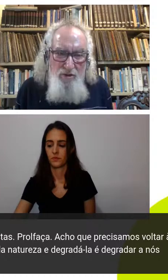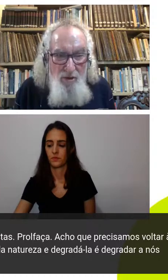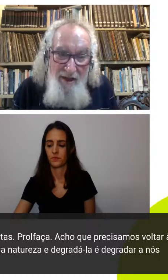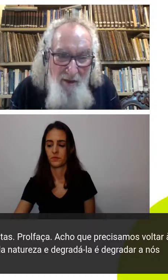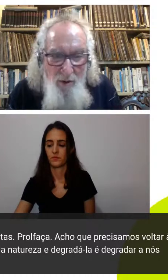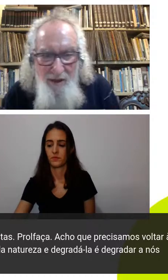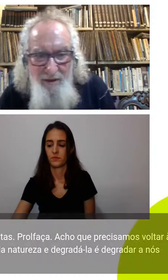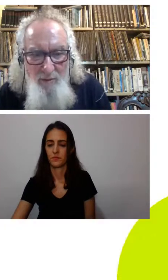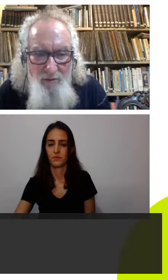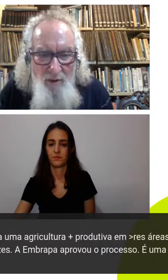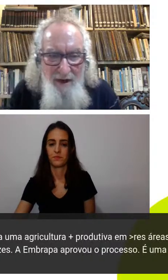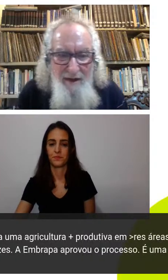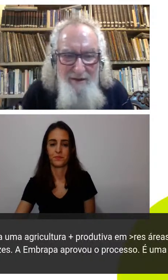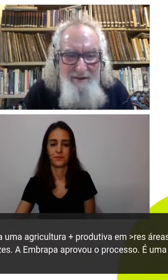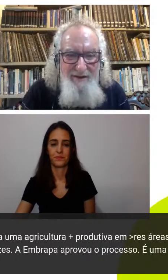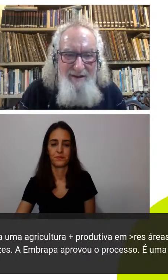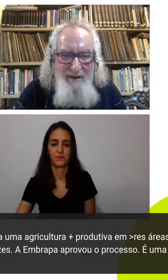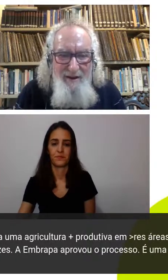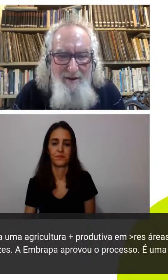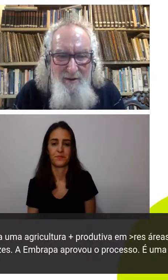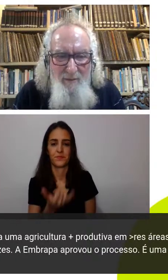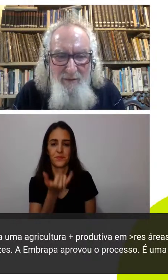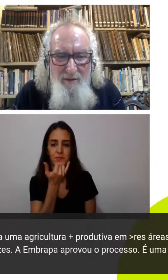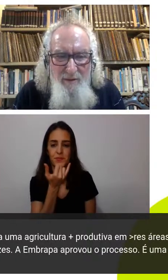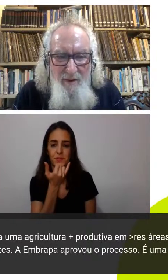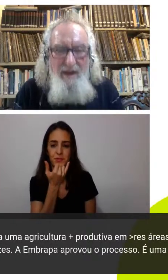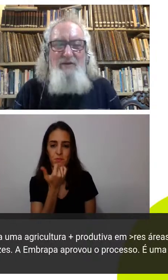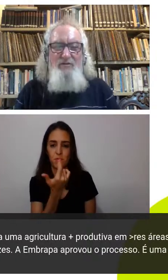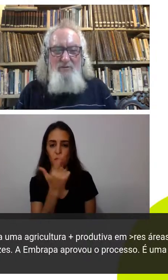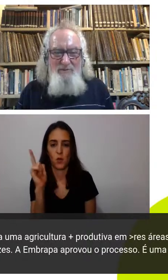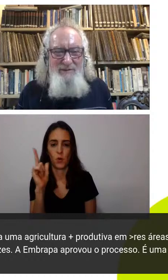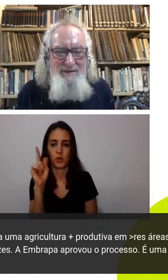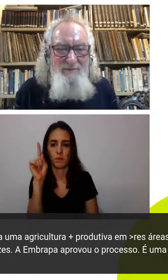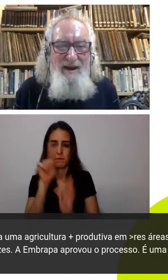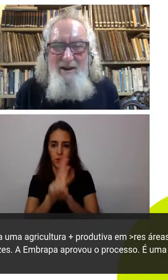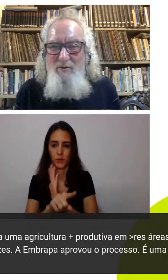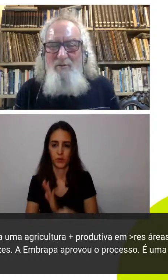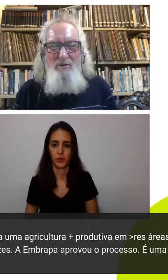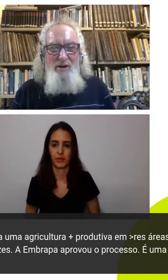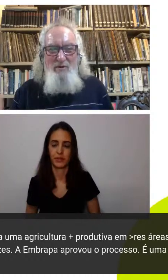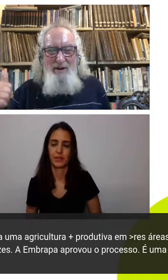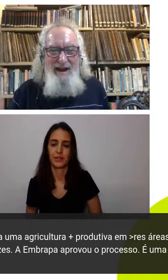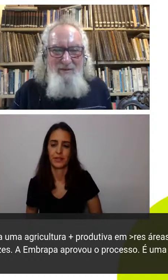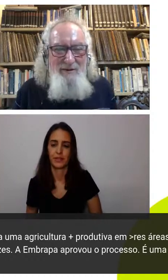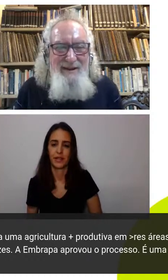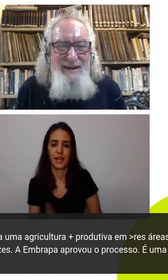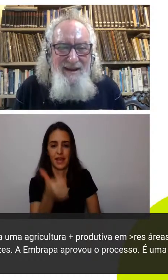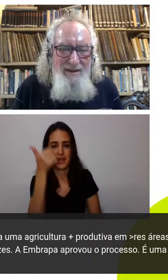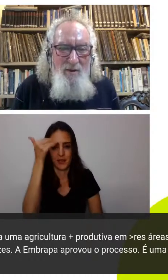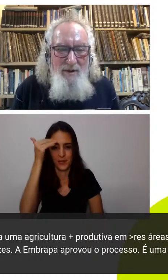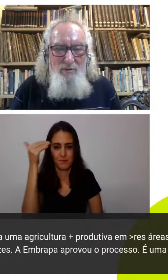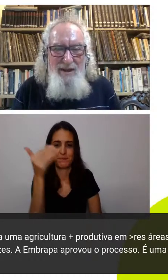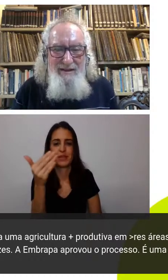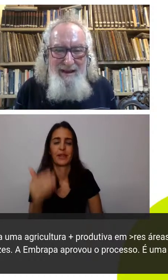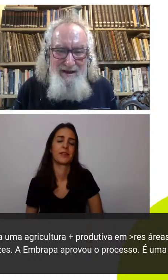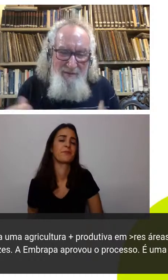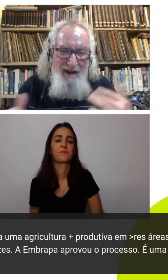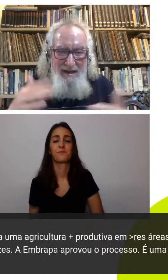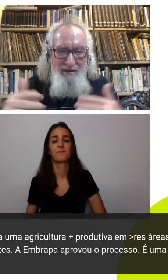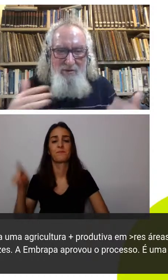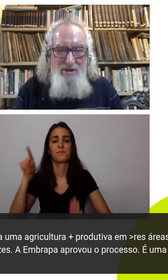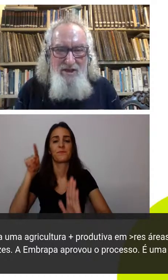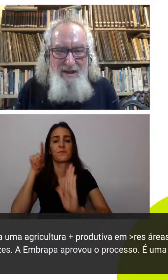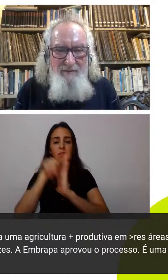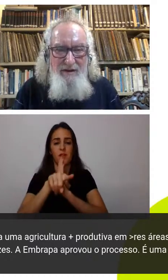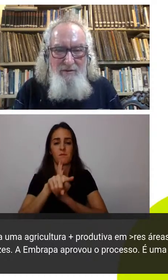aí mas deixa eu ler agora estamos no ar né é isso valeu Bruninho obrigado então a pergunta dele